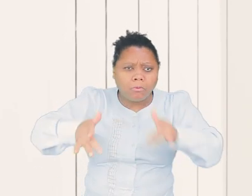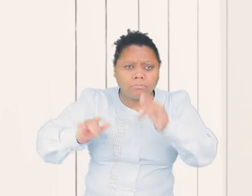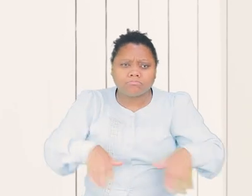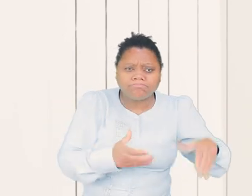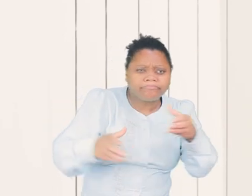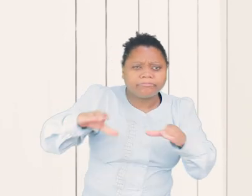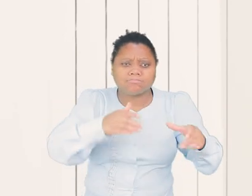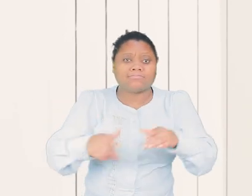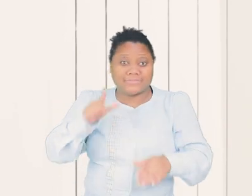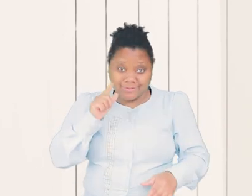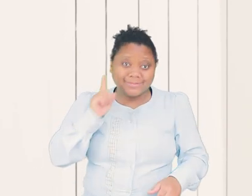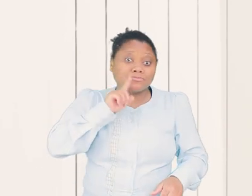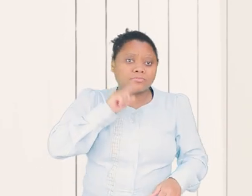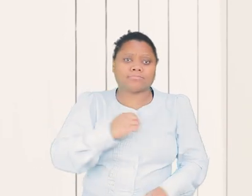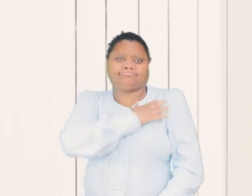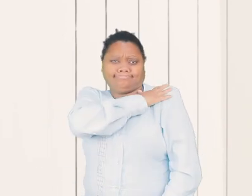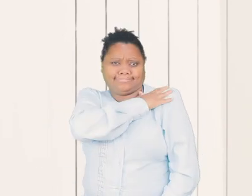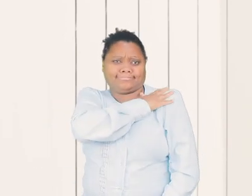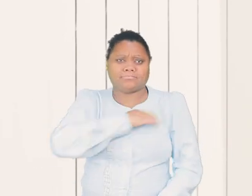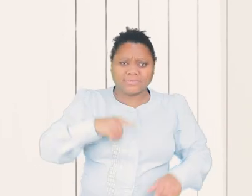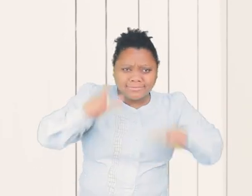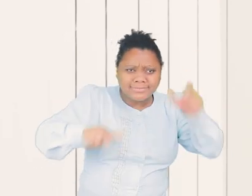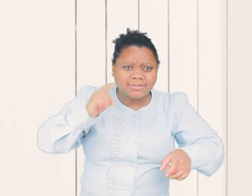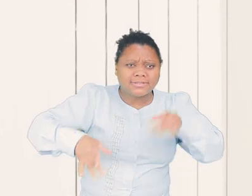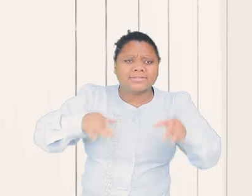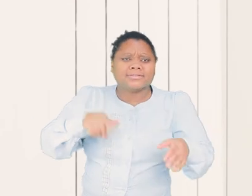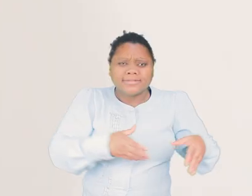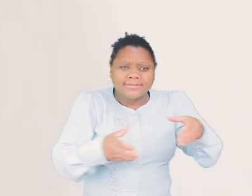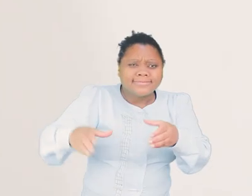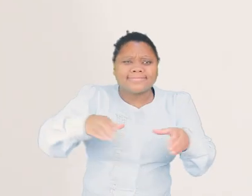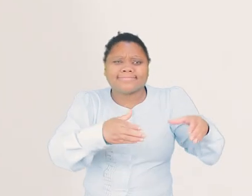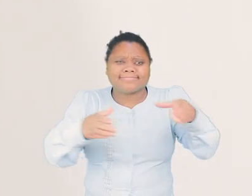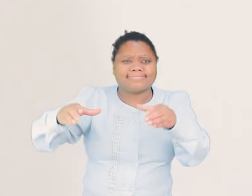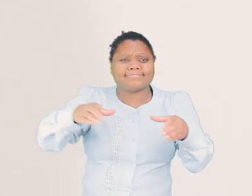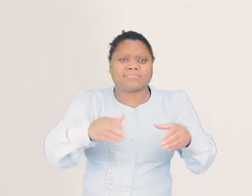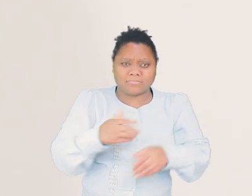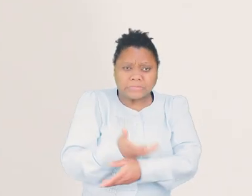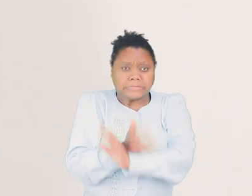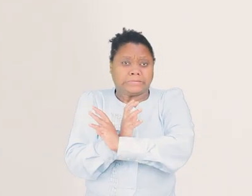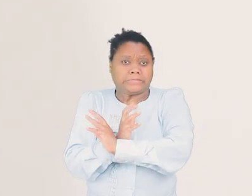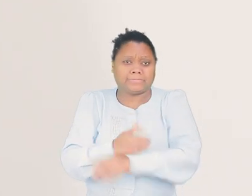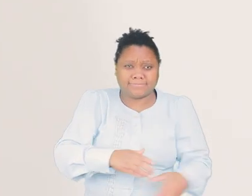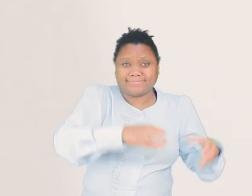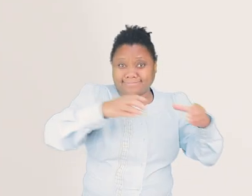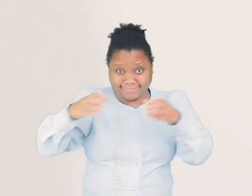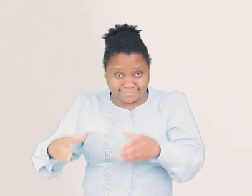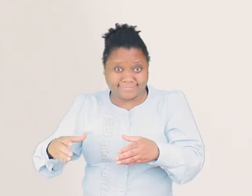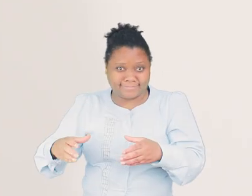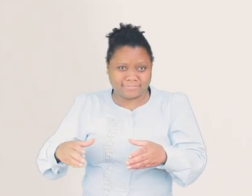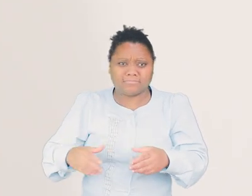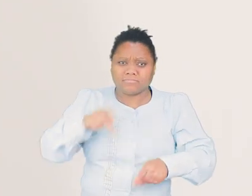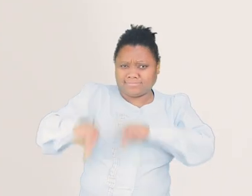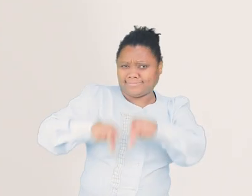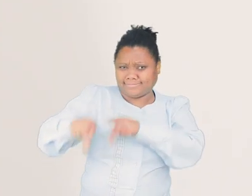petróleo naquela região, que tinha uma base militar dos Estados Unidos. Estes galões de petróleo vazios